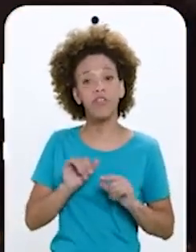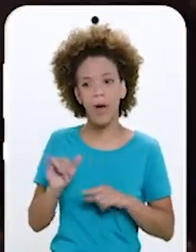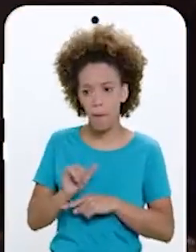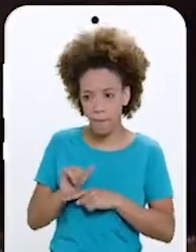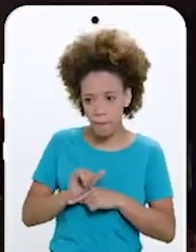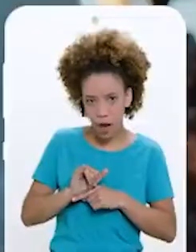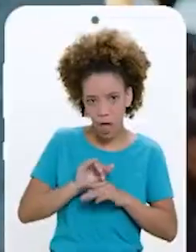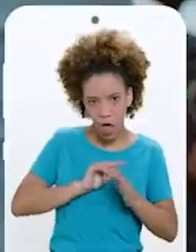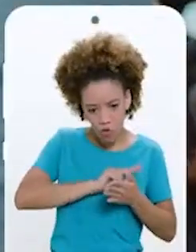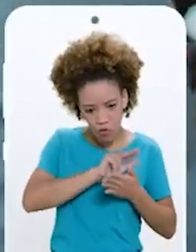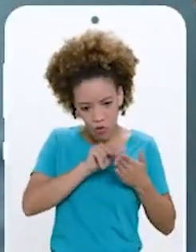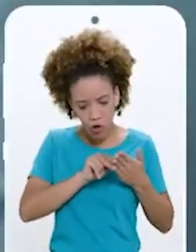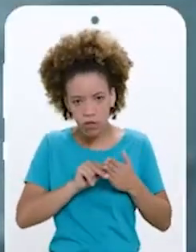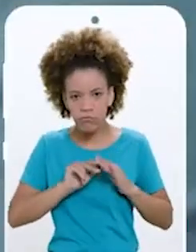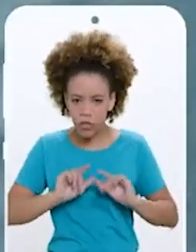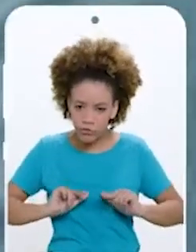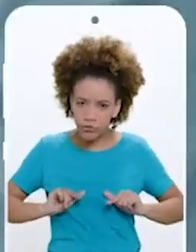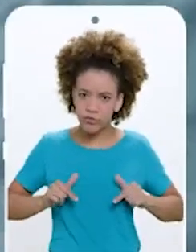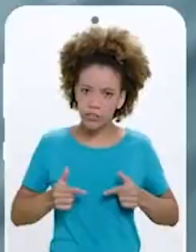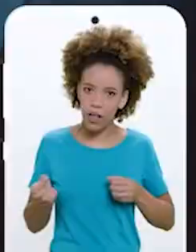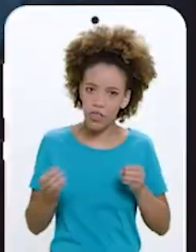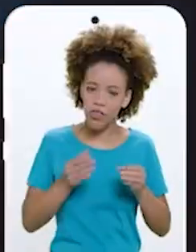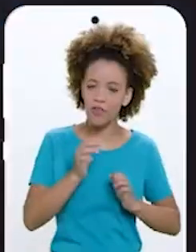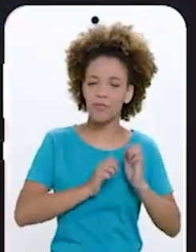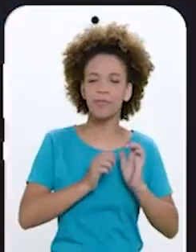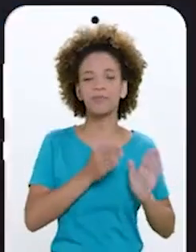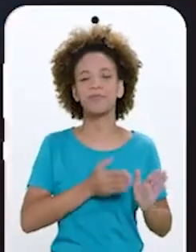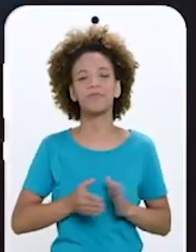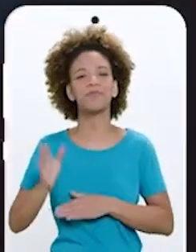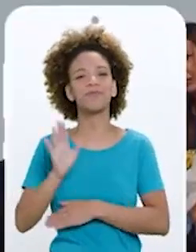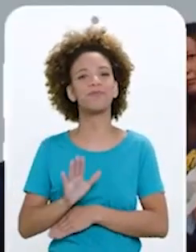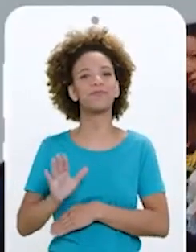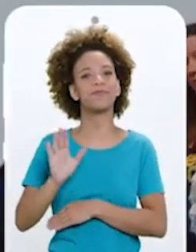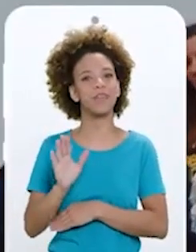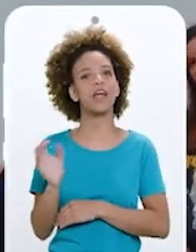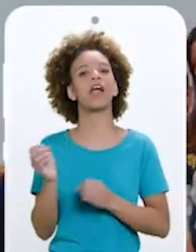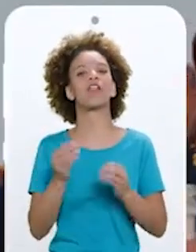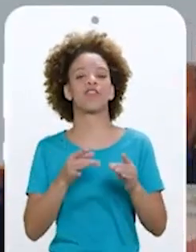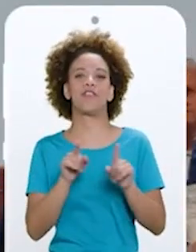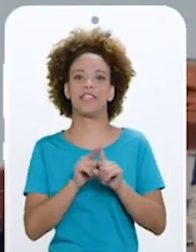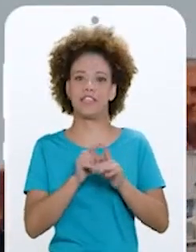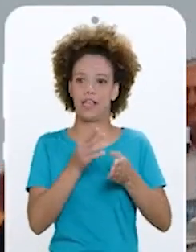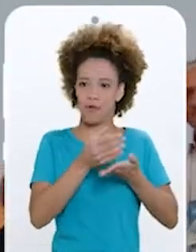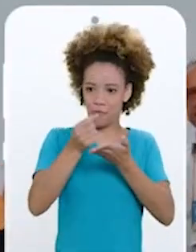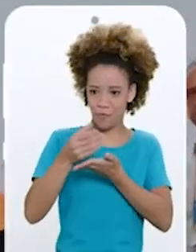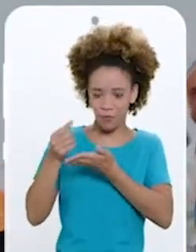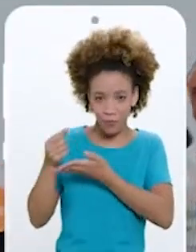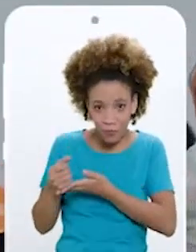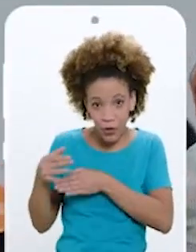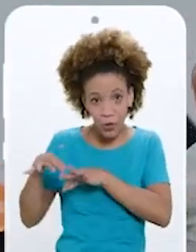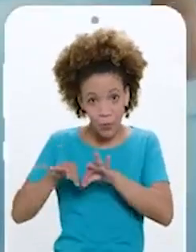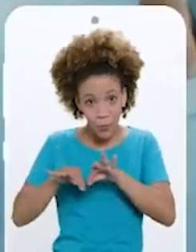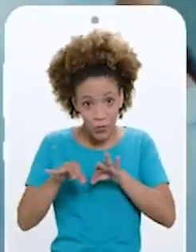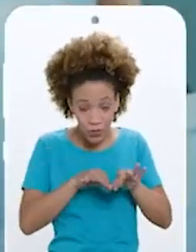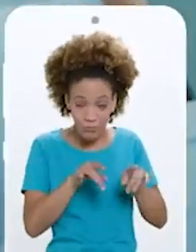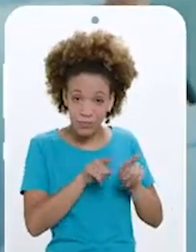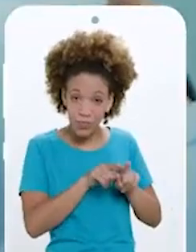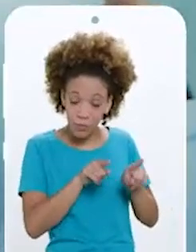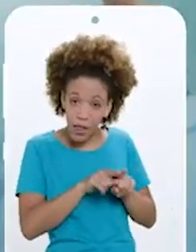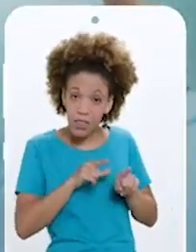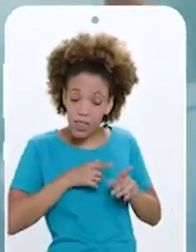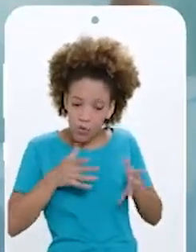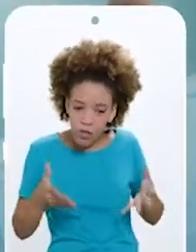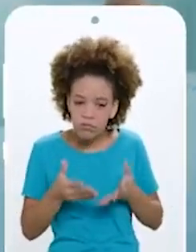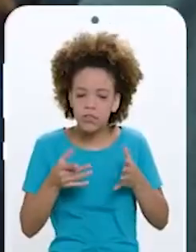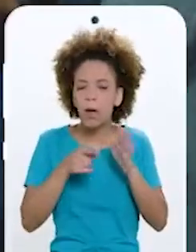mecanismos e uma ponta que reative e modernize a indústria nacional Renovando e recuperando parques existentes E na